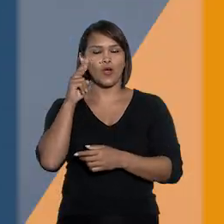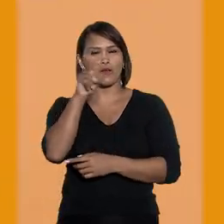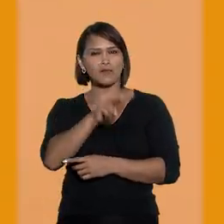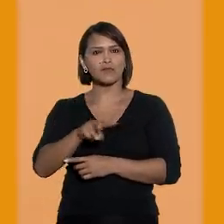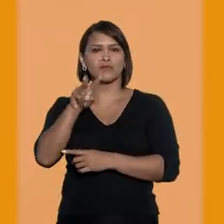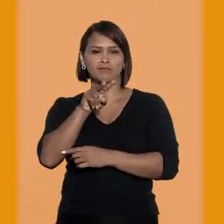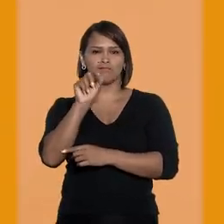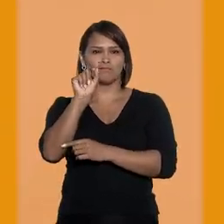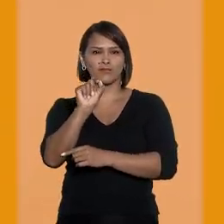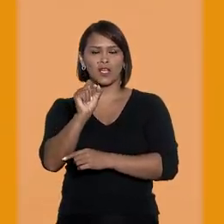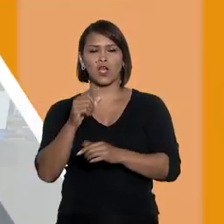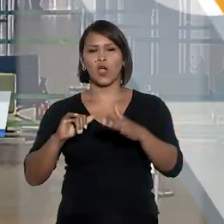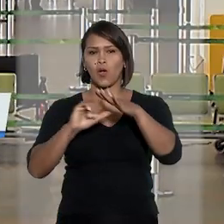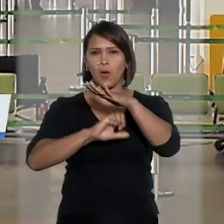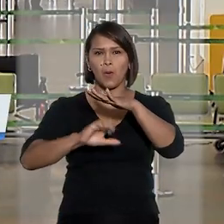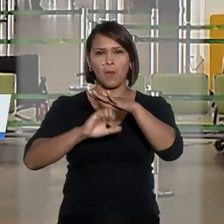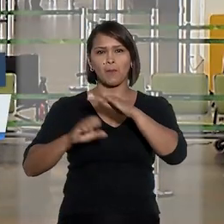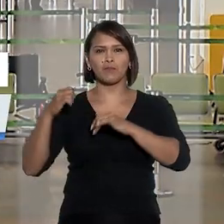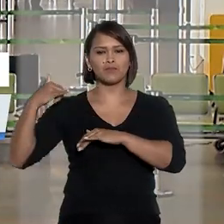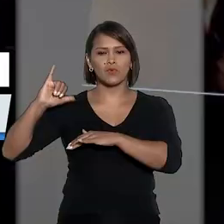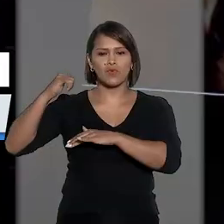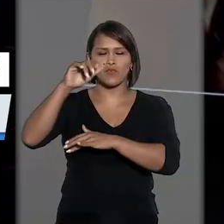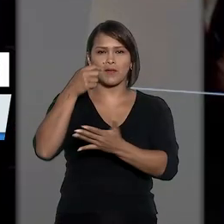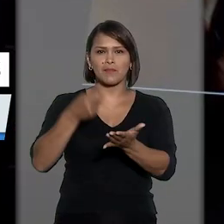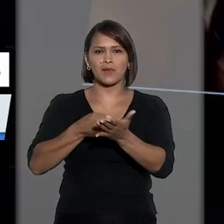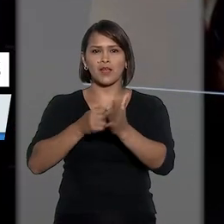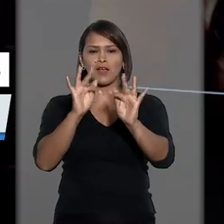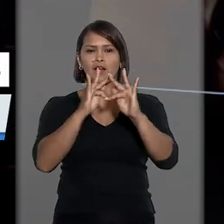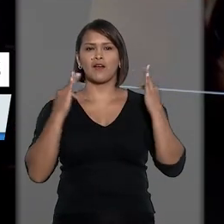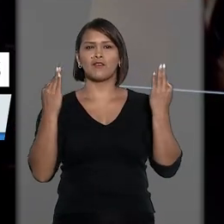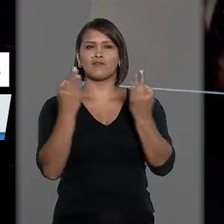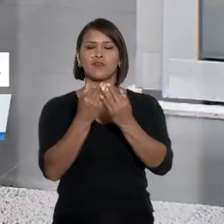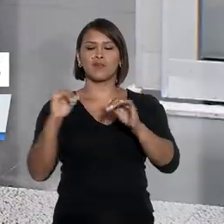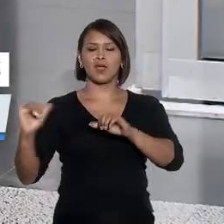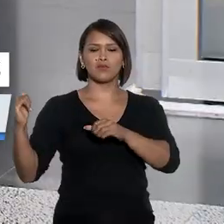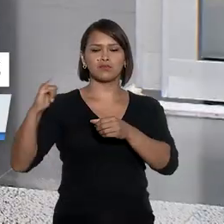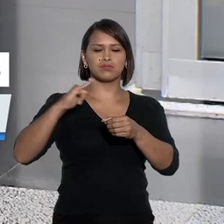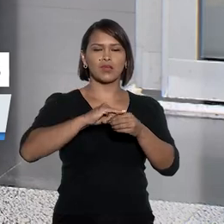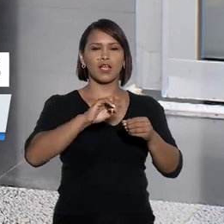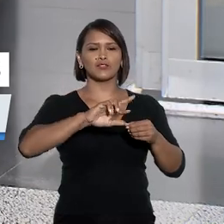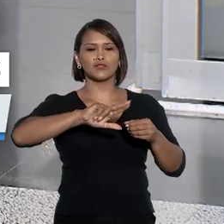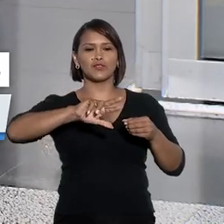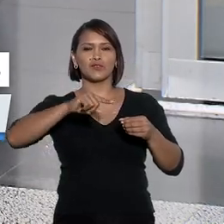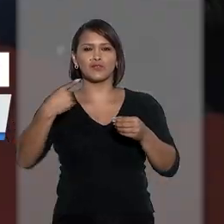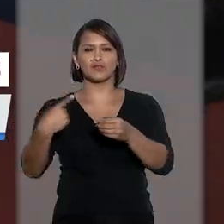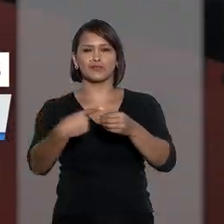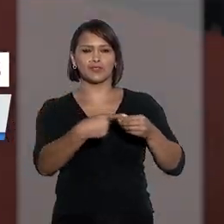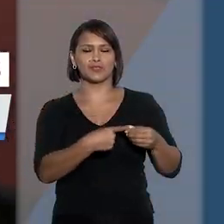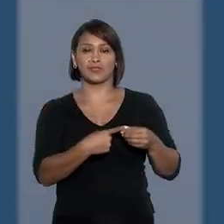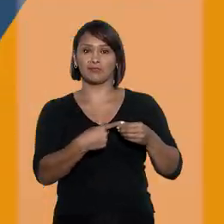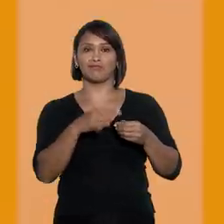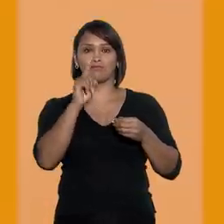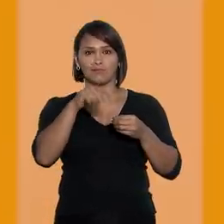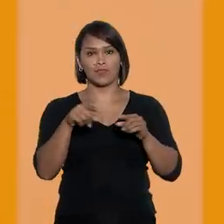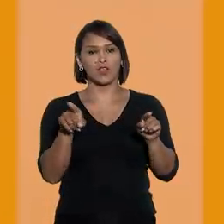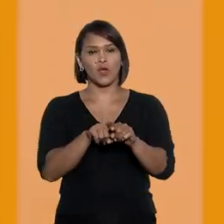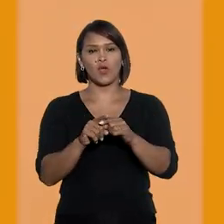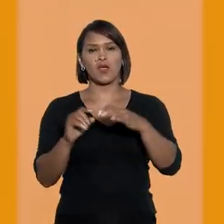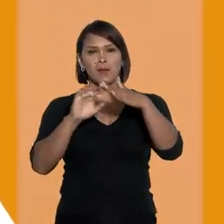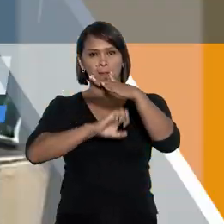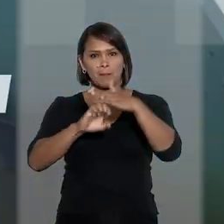você vai ver. Companhia aérea vai indenizar família por desembarcar adolescente em outro destino.